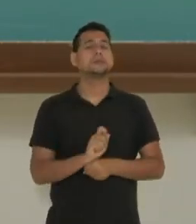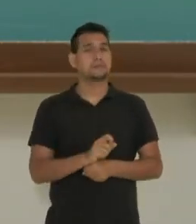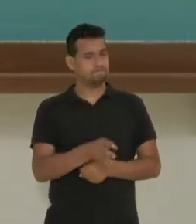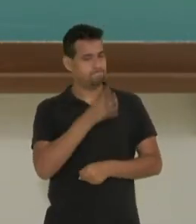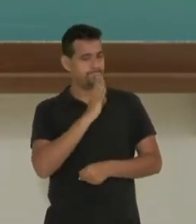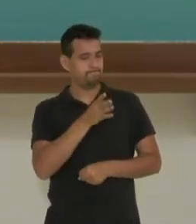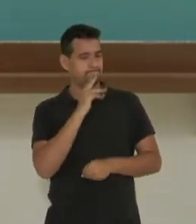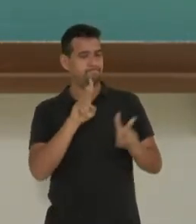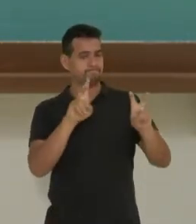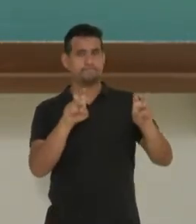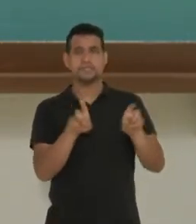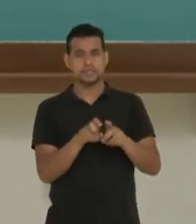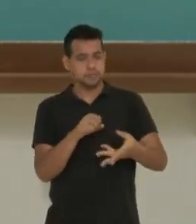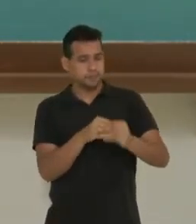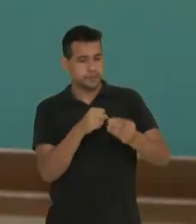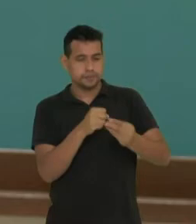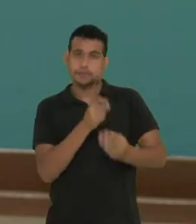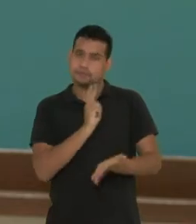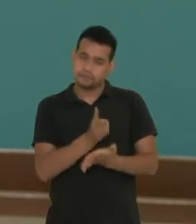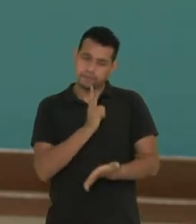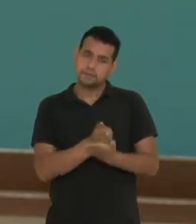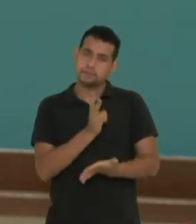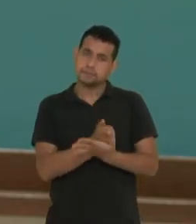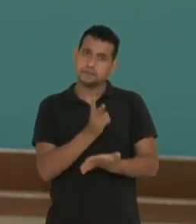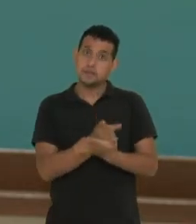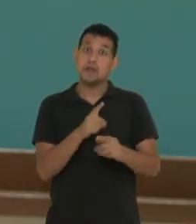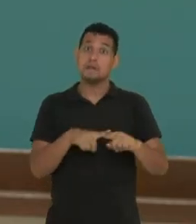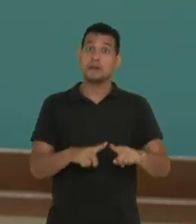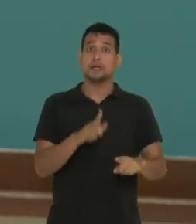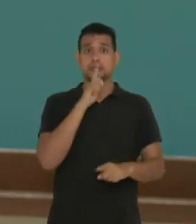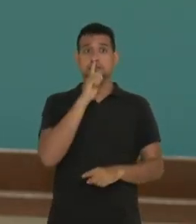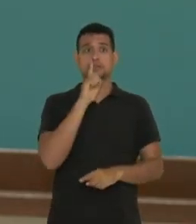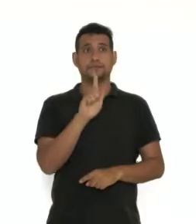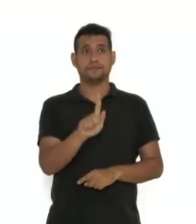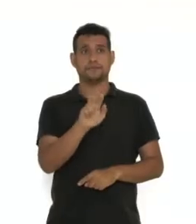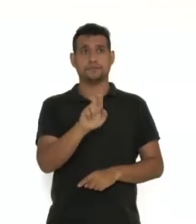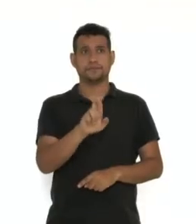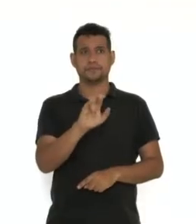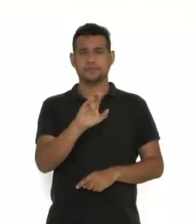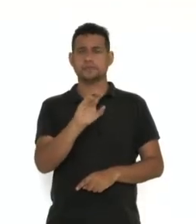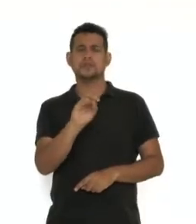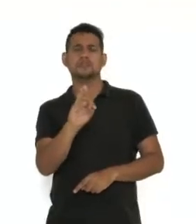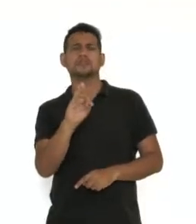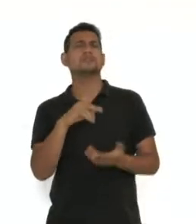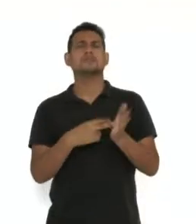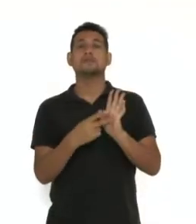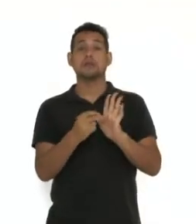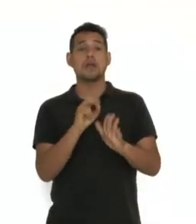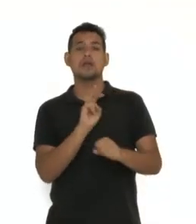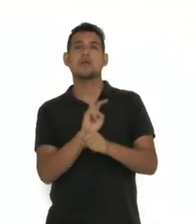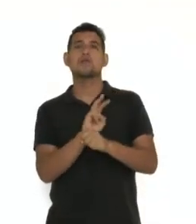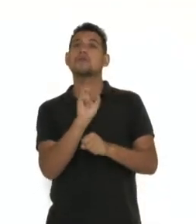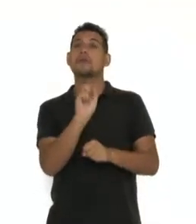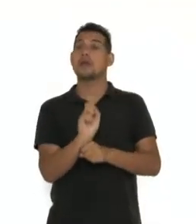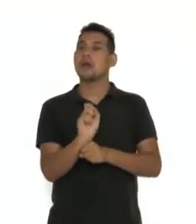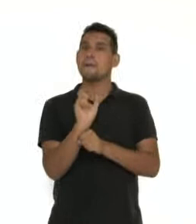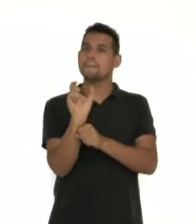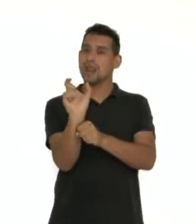conhecimento vivo. Os griotes, lá da África, são guardiões da palavra,